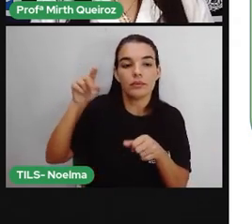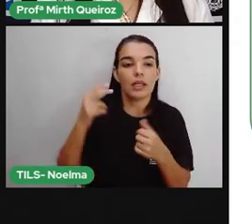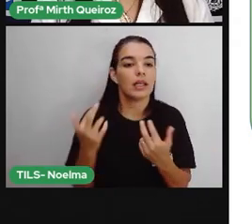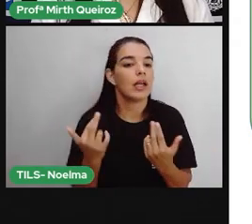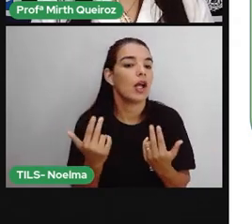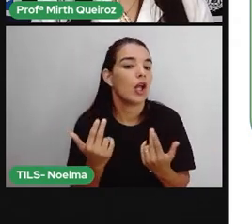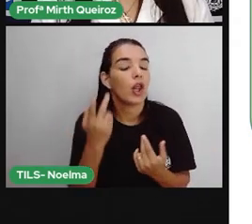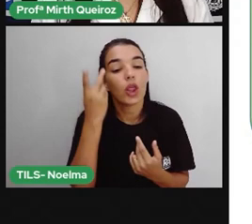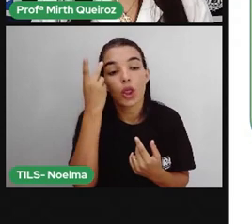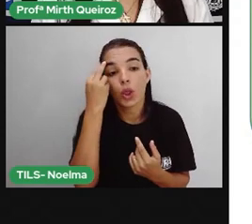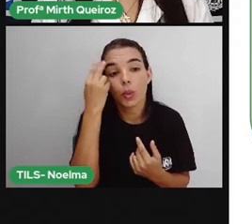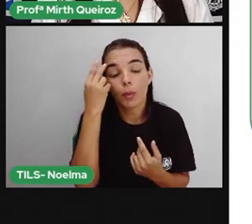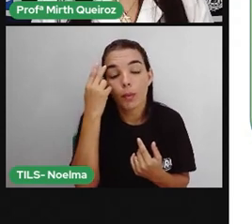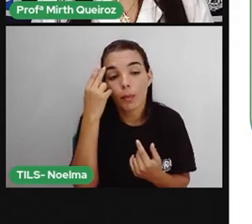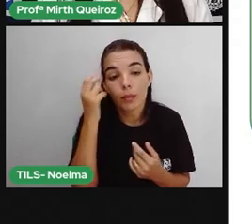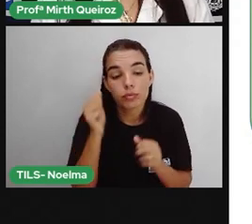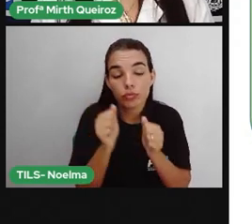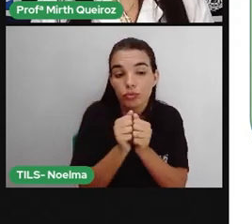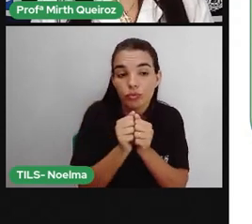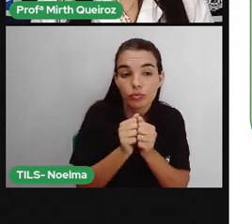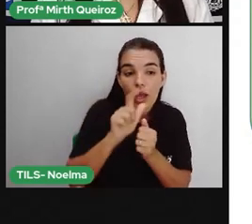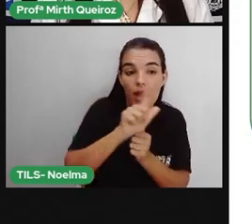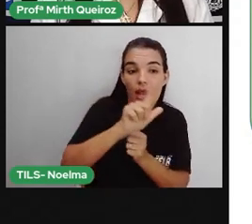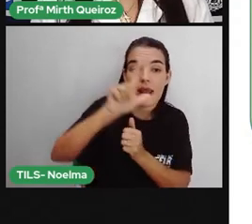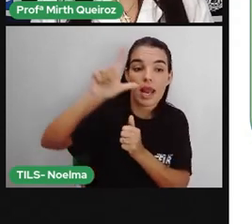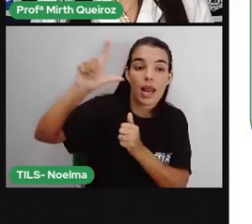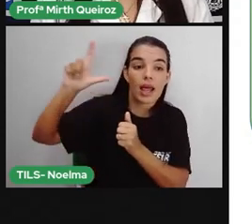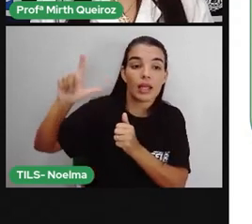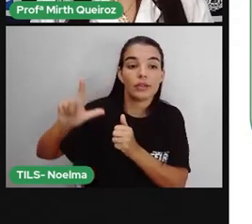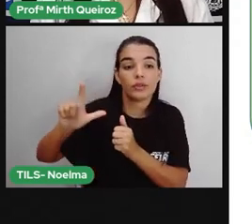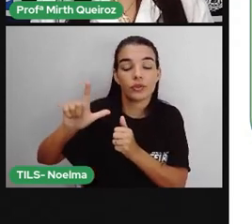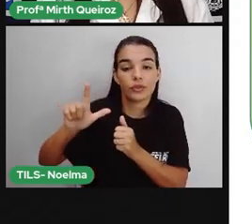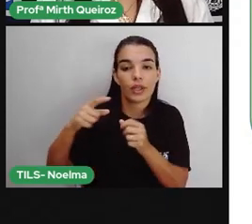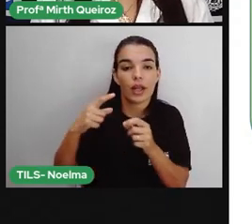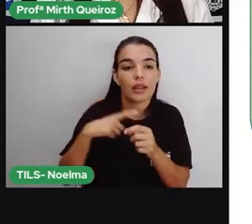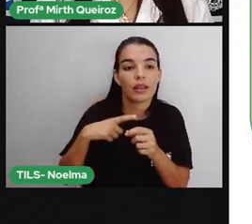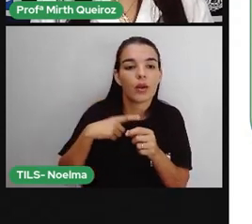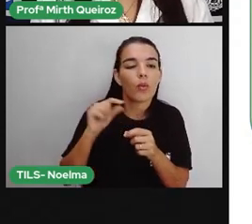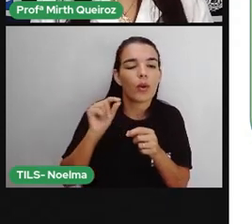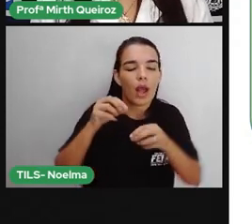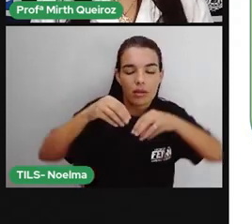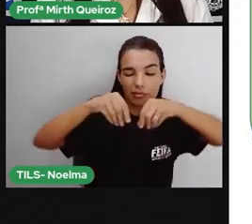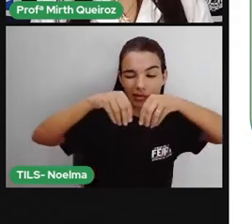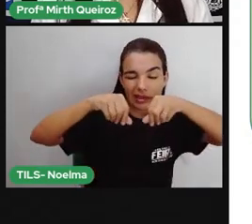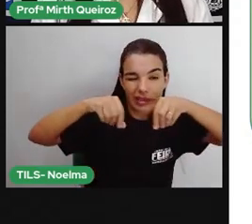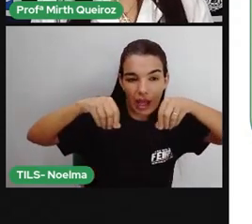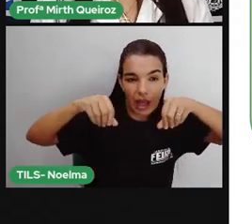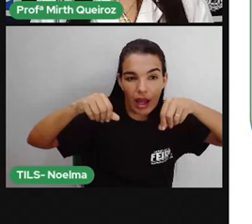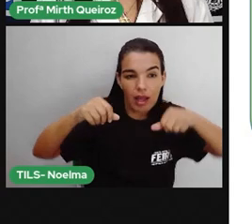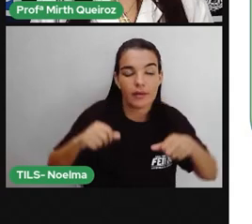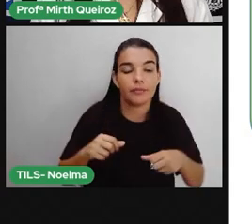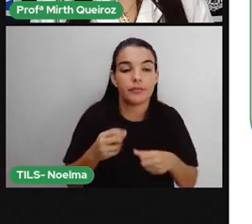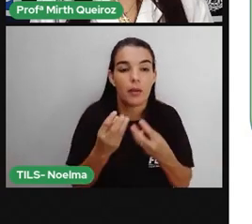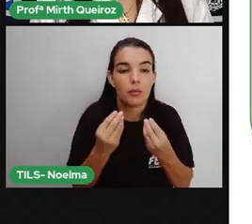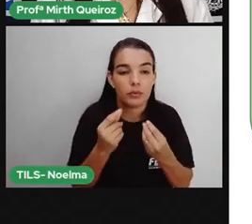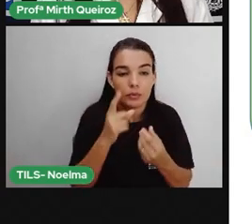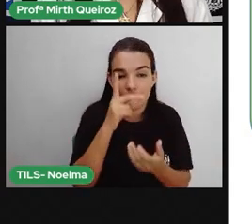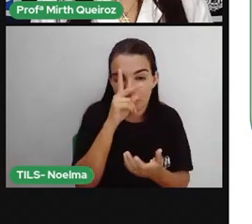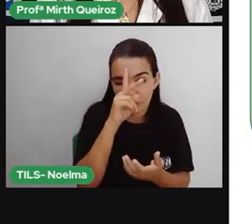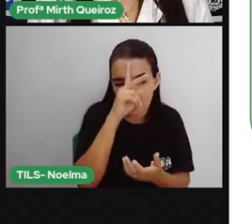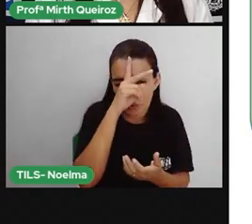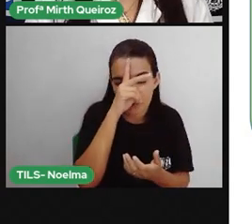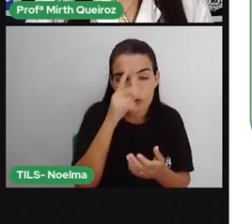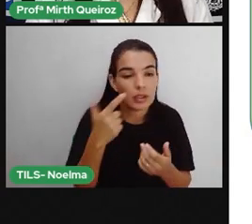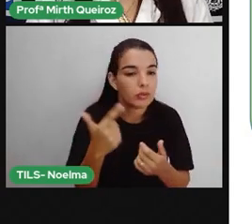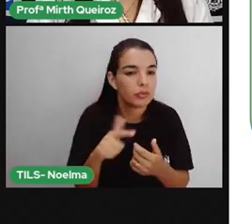áreas ao leste do bioma. Nessas áreas, o terreno é arenoso e ácido, né? Também com baixa